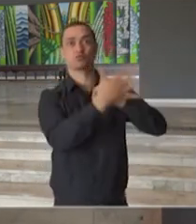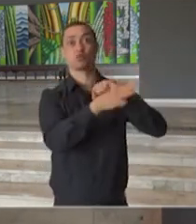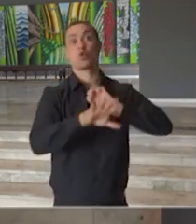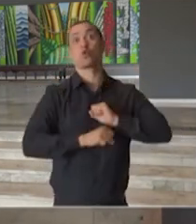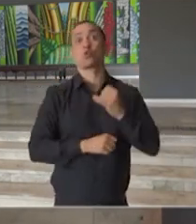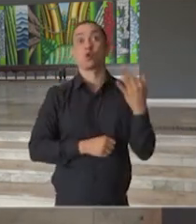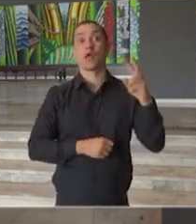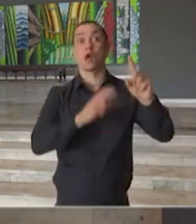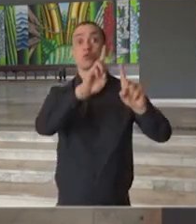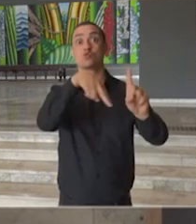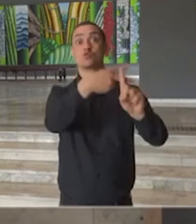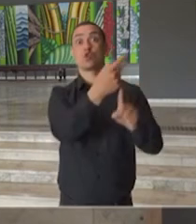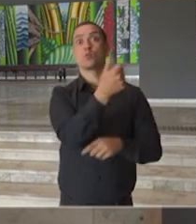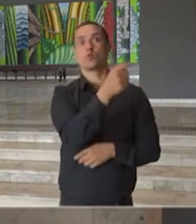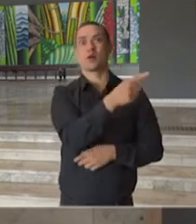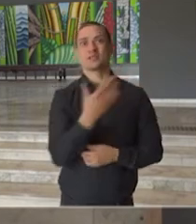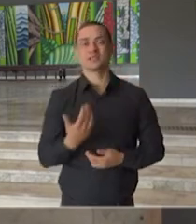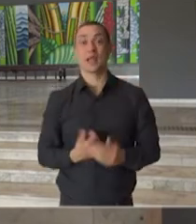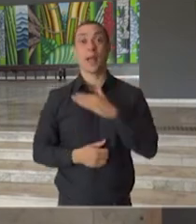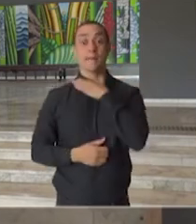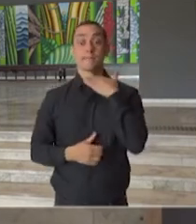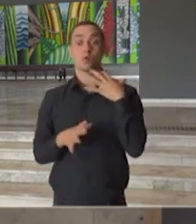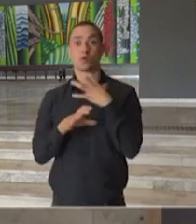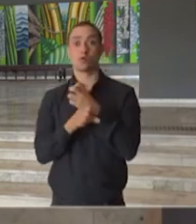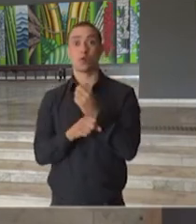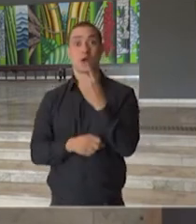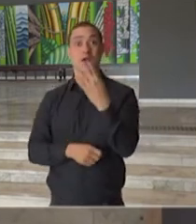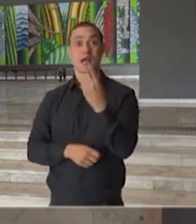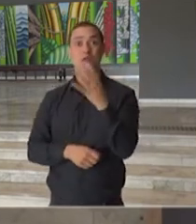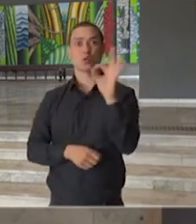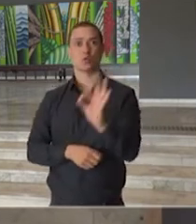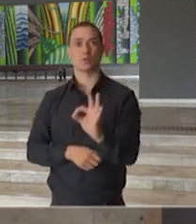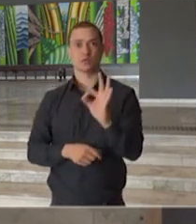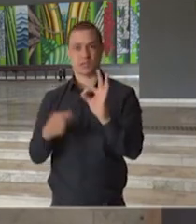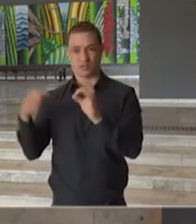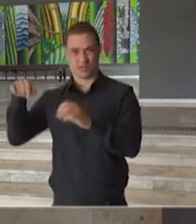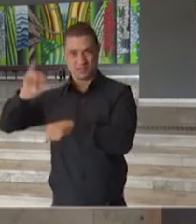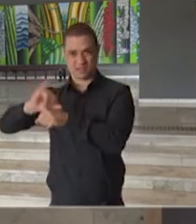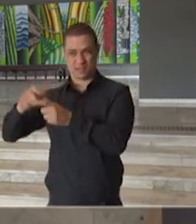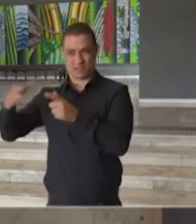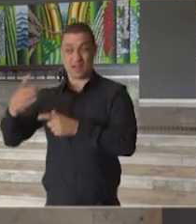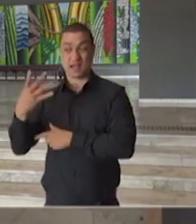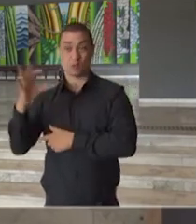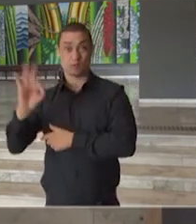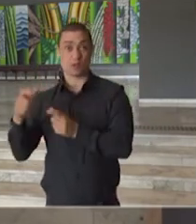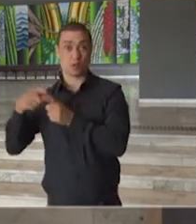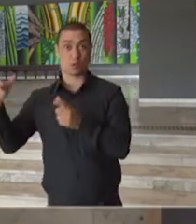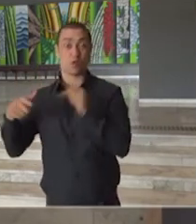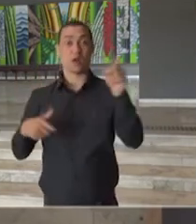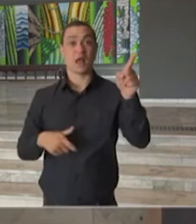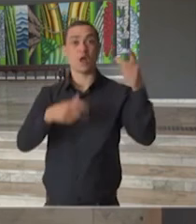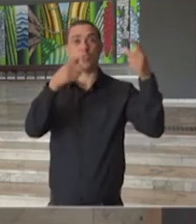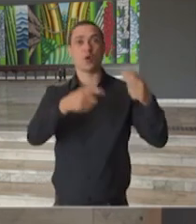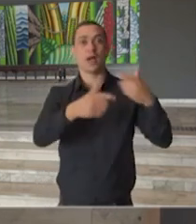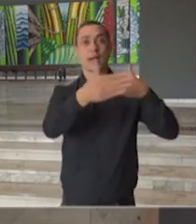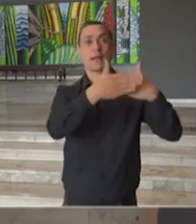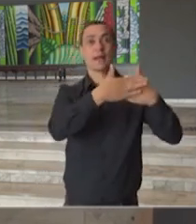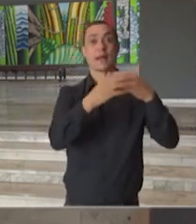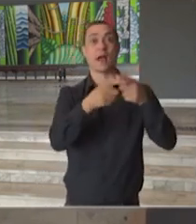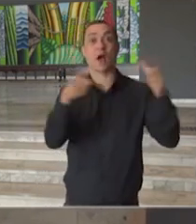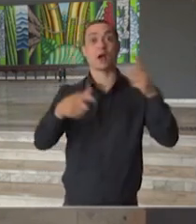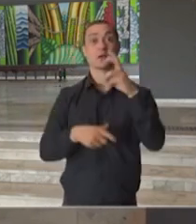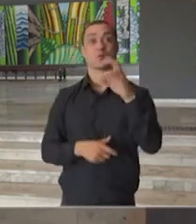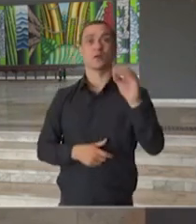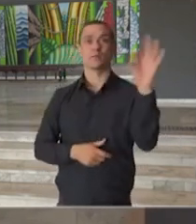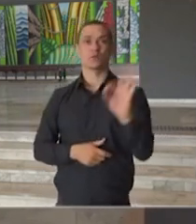quase o dobro. No número de óbitos, 14% de crescimento na capital, enquanto na região de Ribeirão Preto, 50